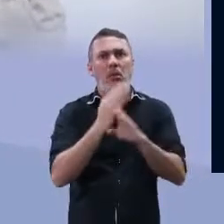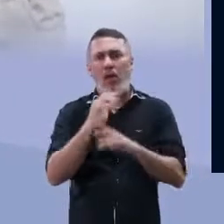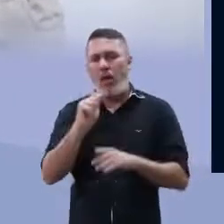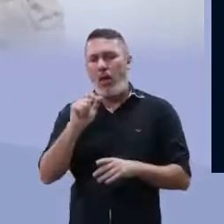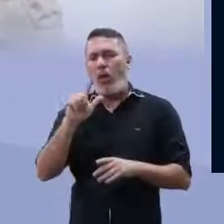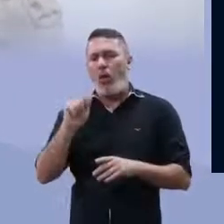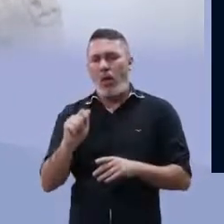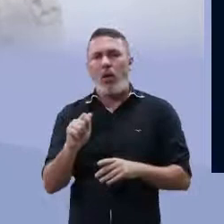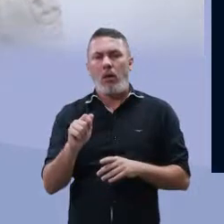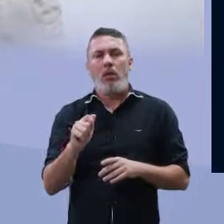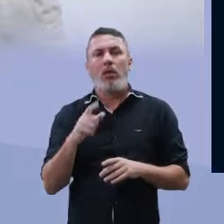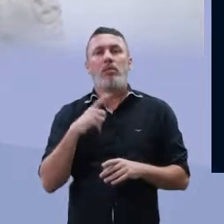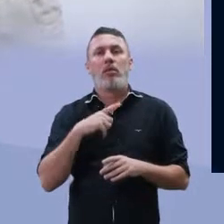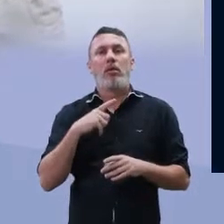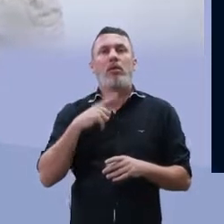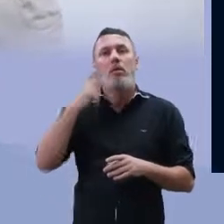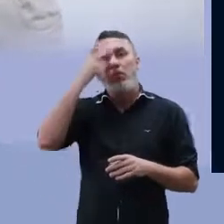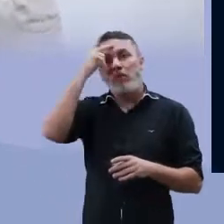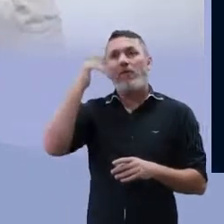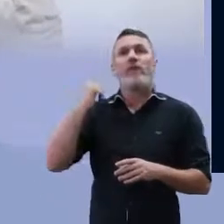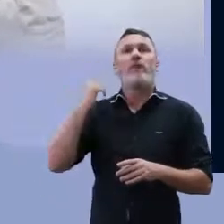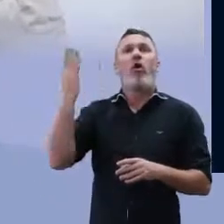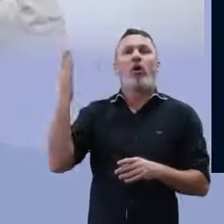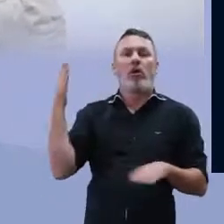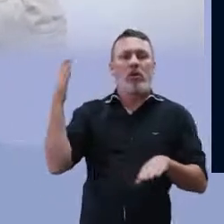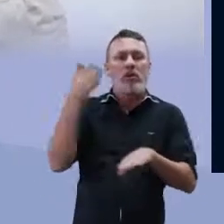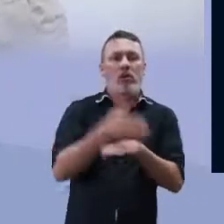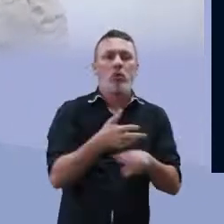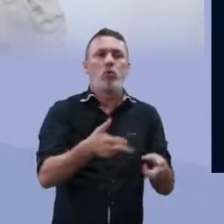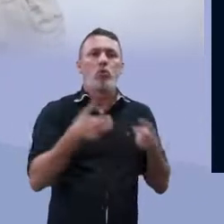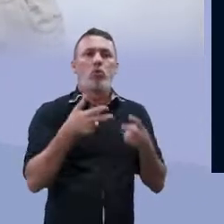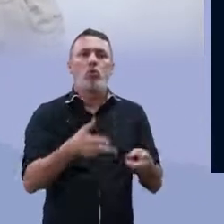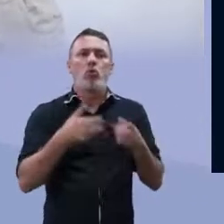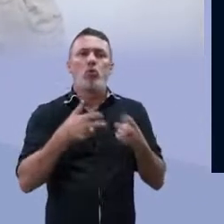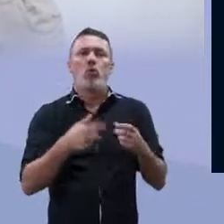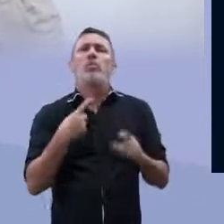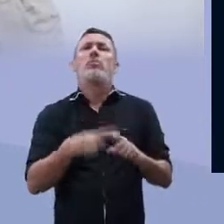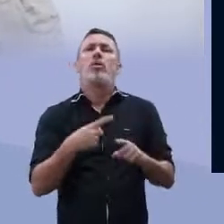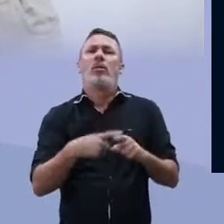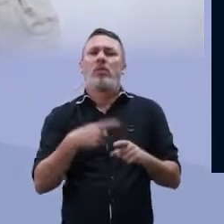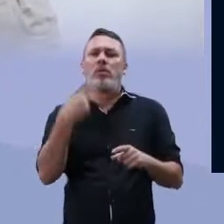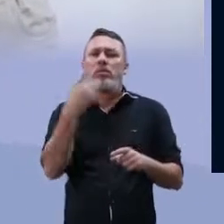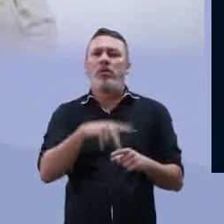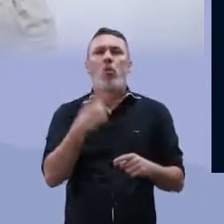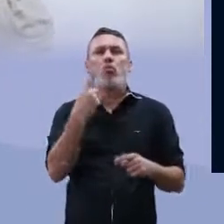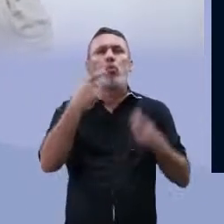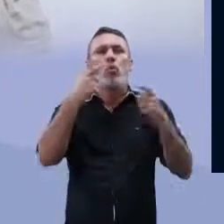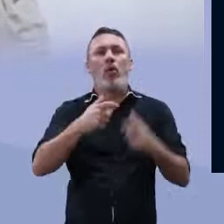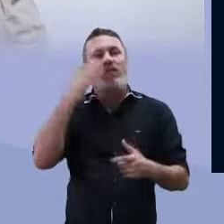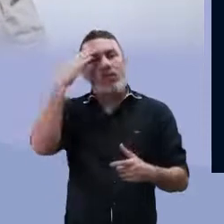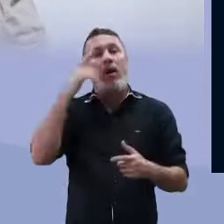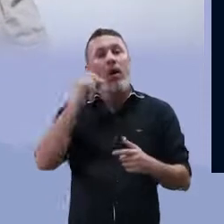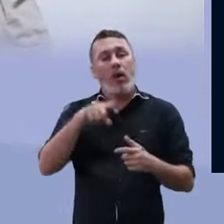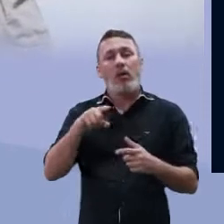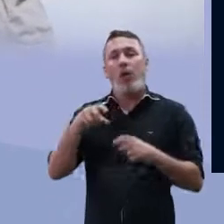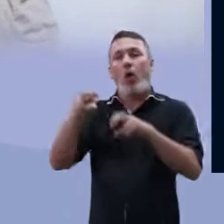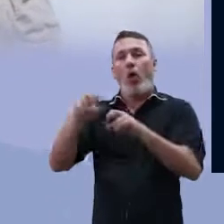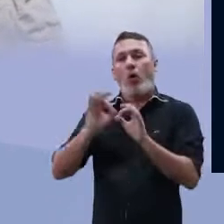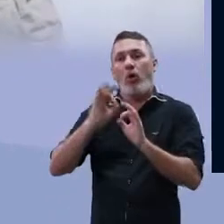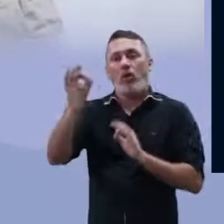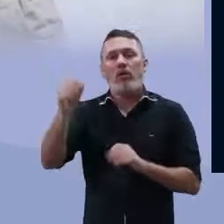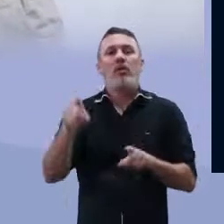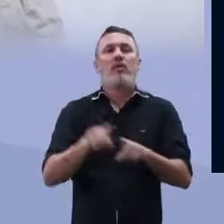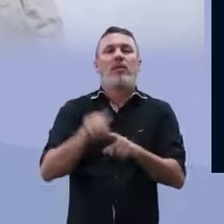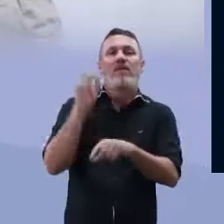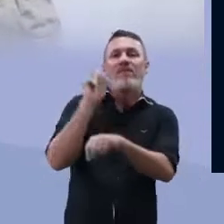grande desse banco de algas e muitas pessoas vinham extrair isso aqui no nosso estado. Porque eles utilizam isso como